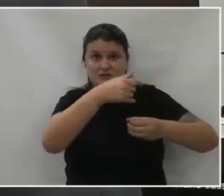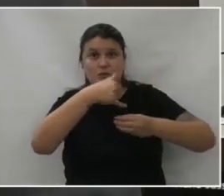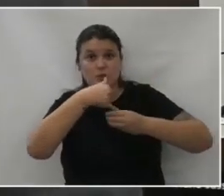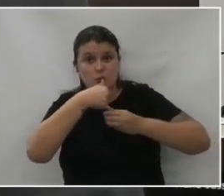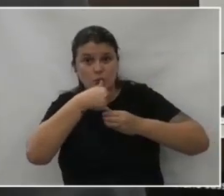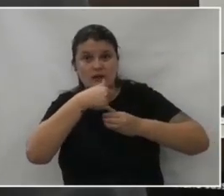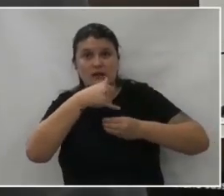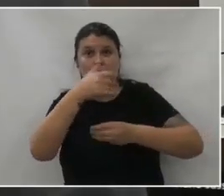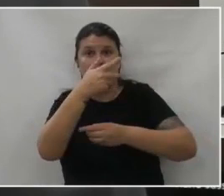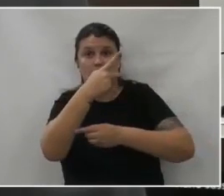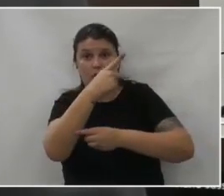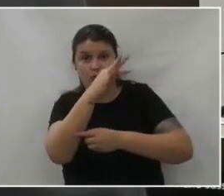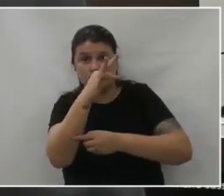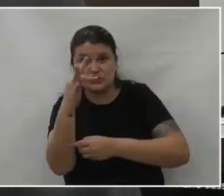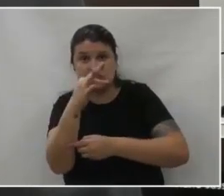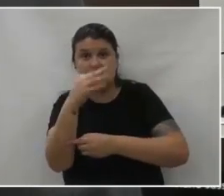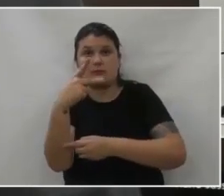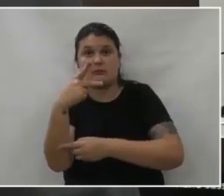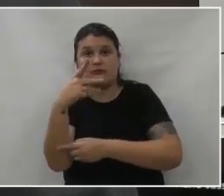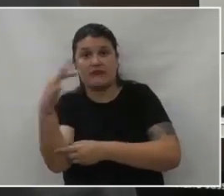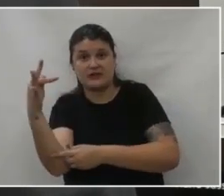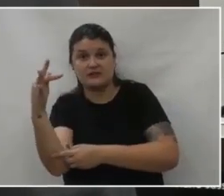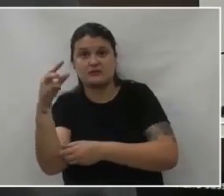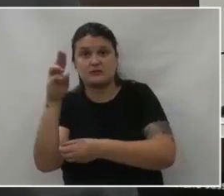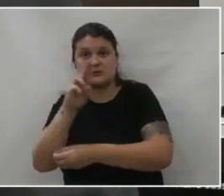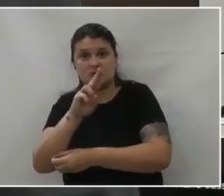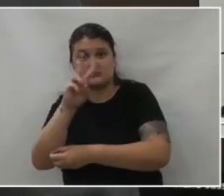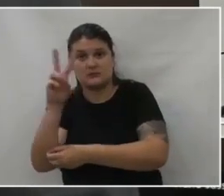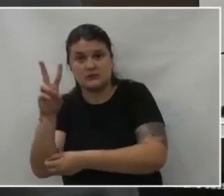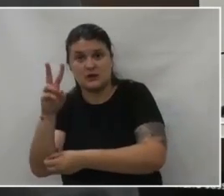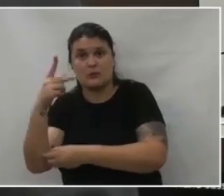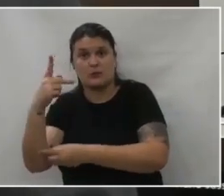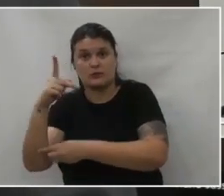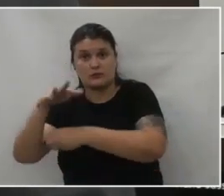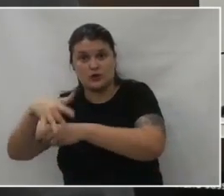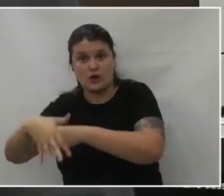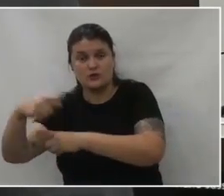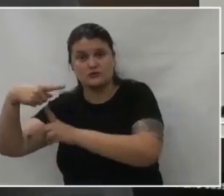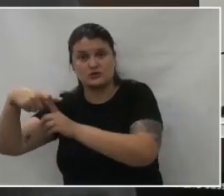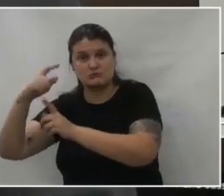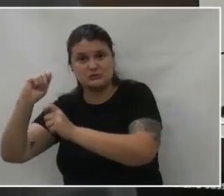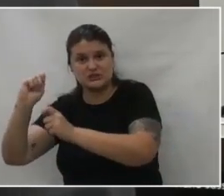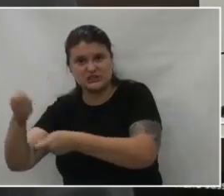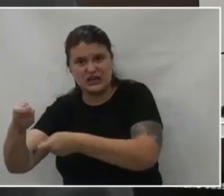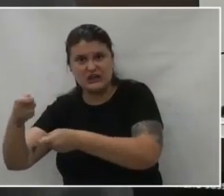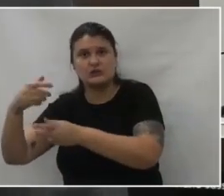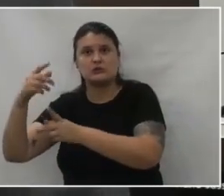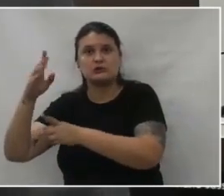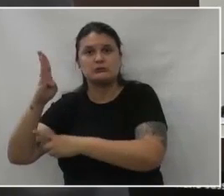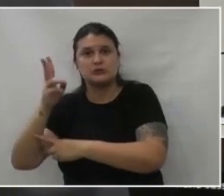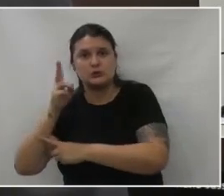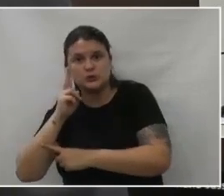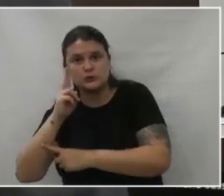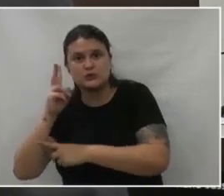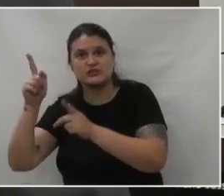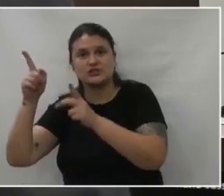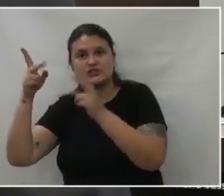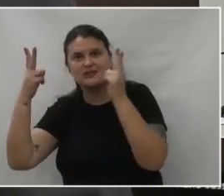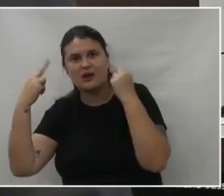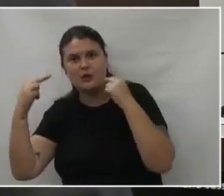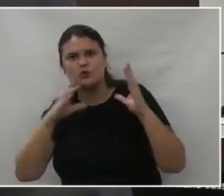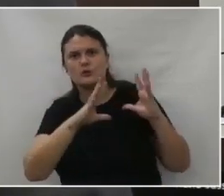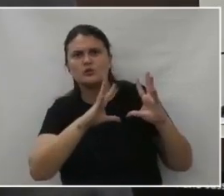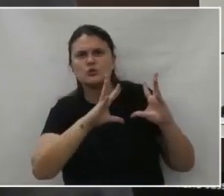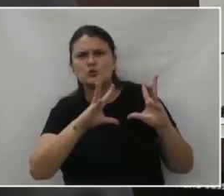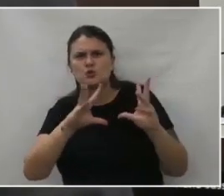vem Paulo Frontim, vem Paula Freitas, União da Vitória, Porto Vitória, Cruz Machado, Bituruna, General Carneiro.